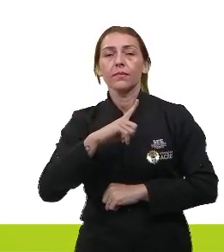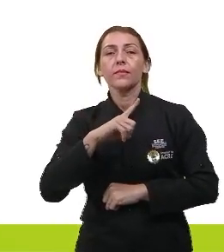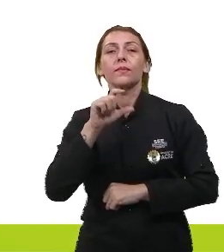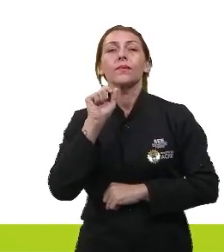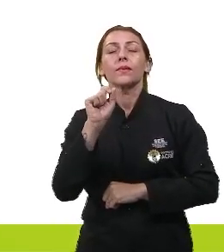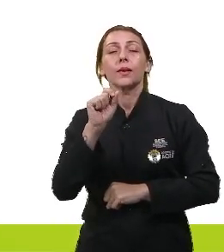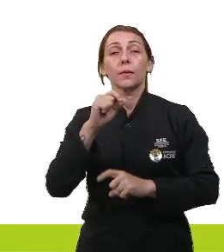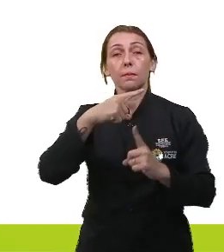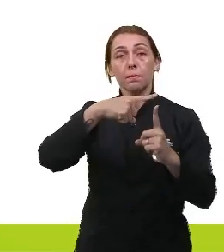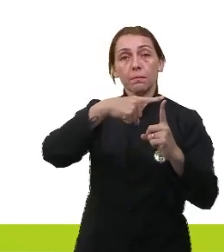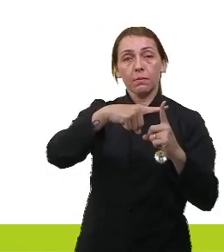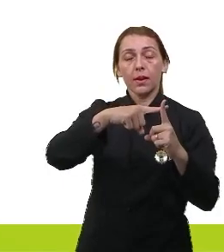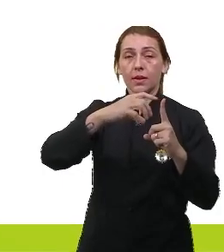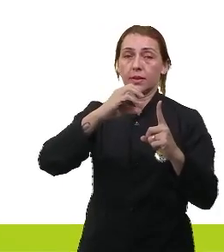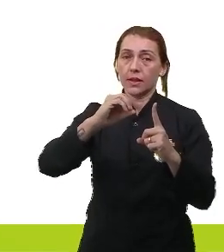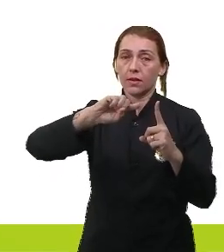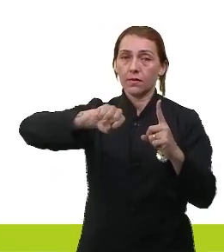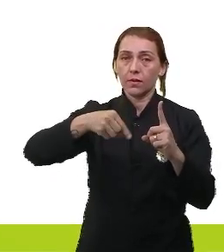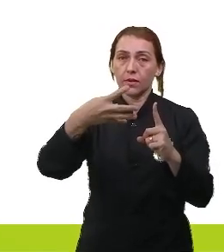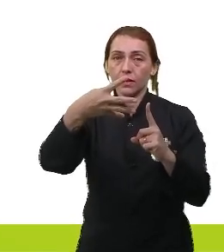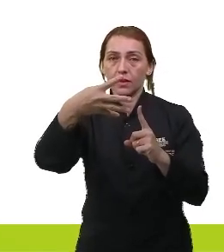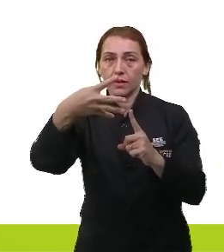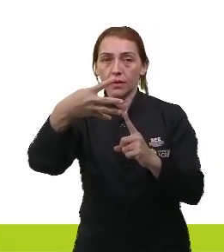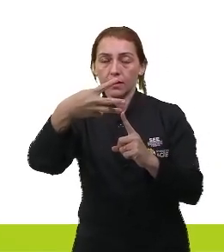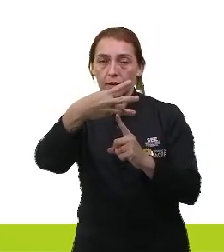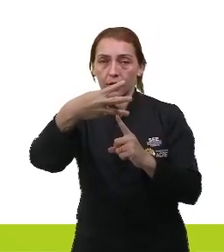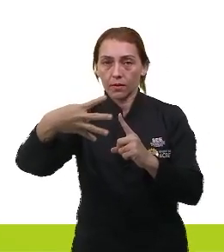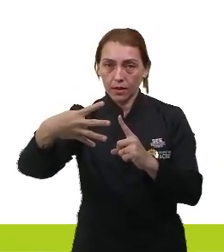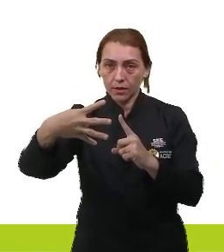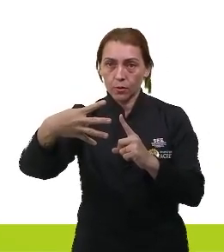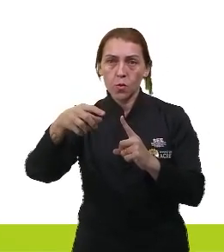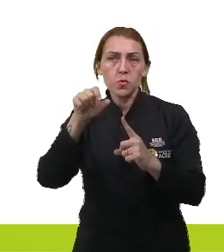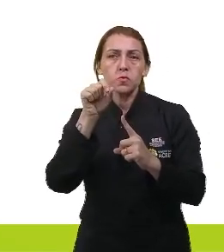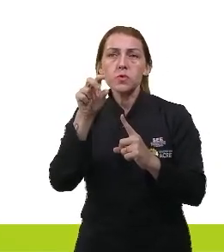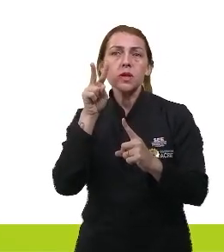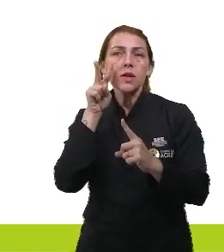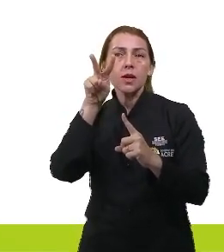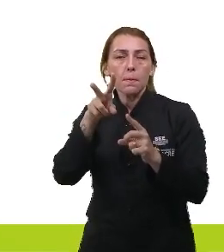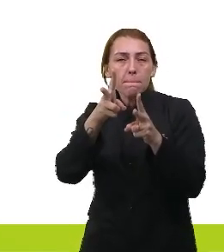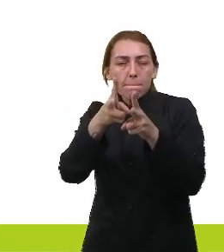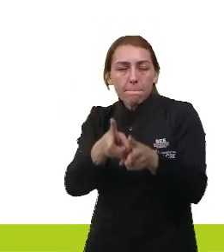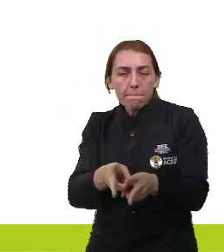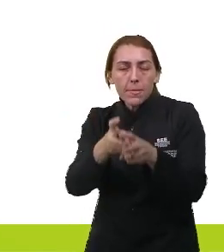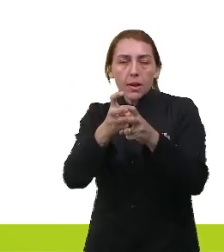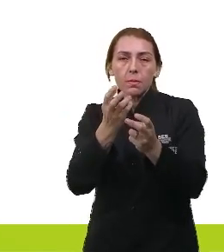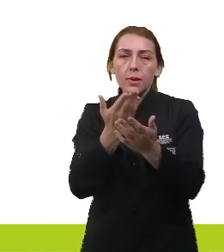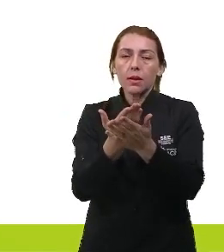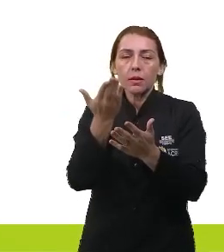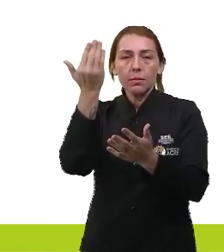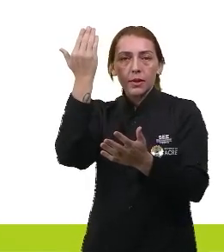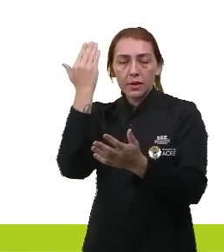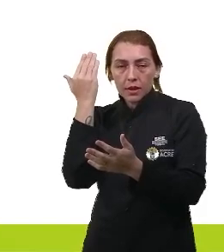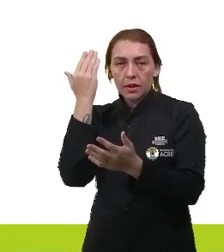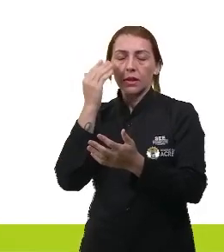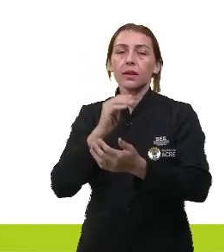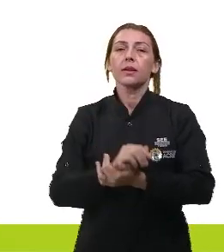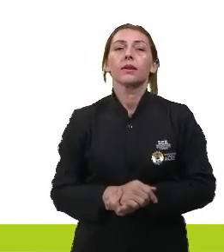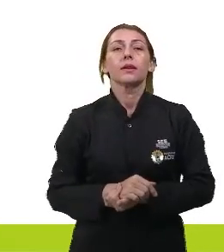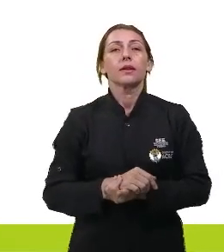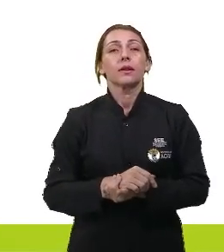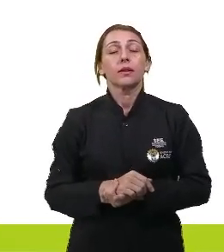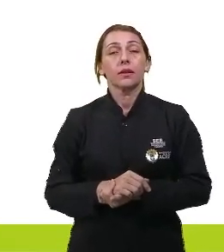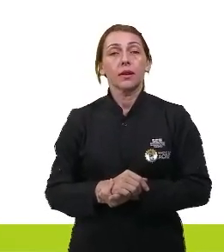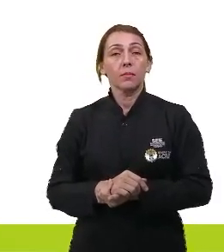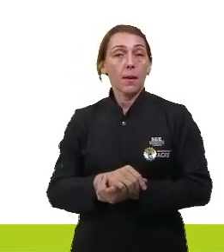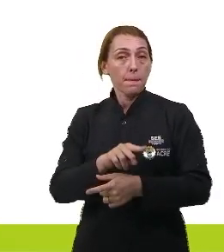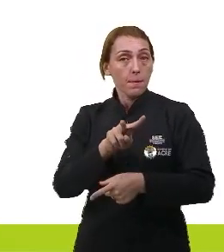de mais 0,34. O que eu vi na aula anterior? Que para